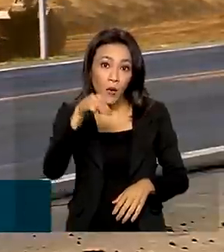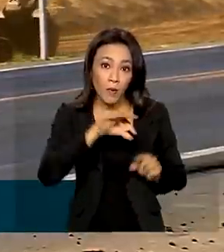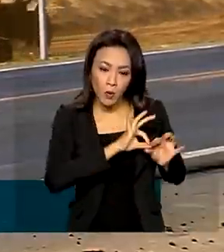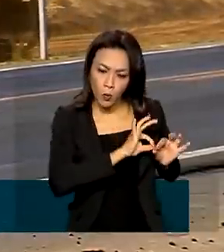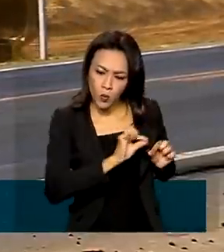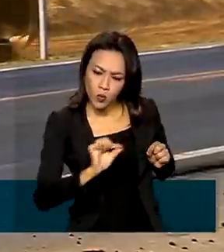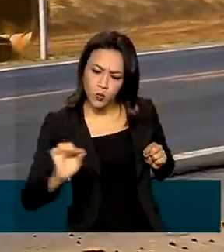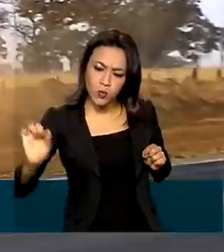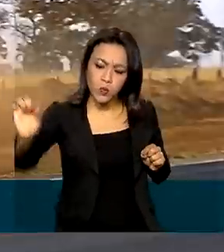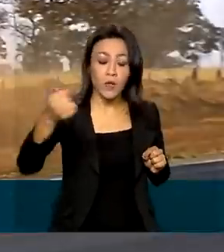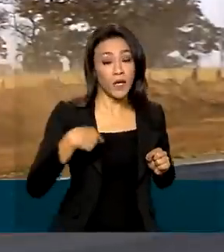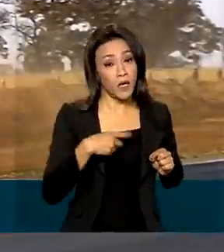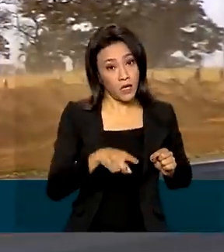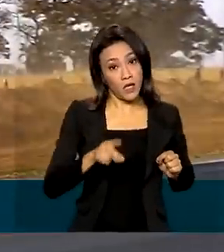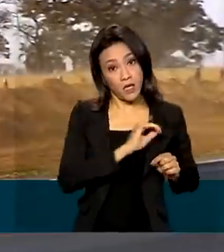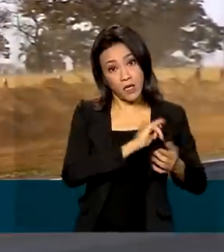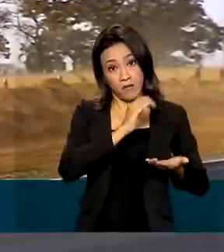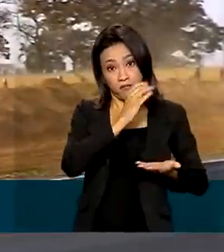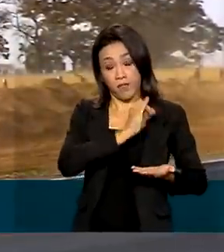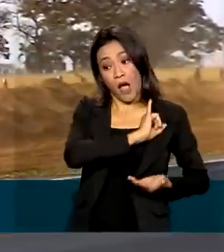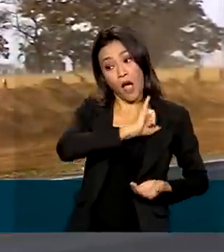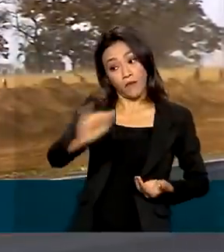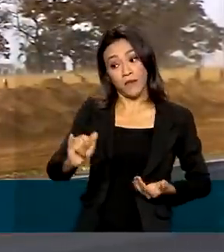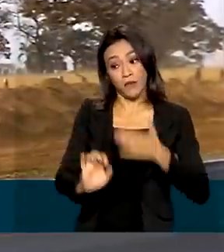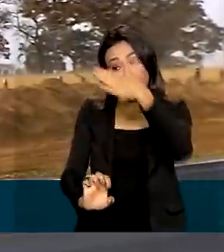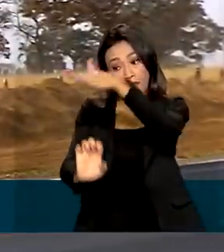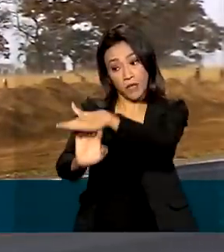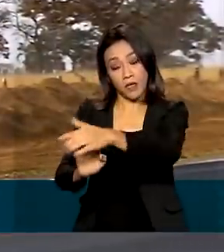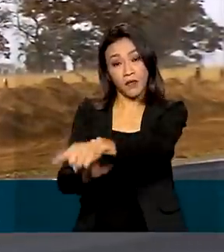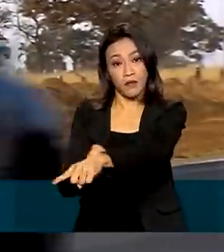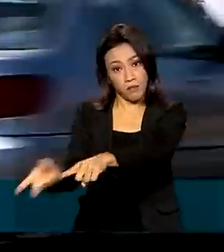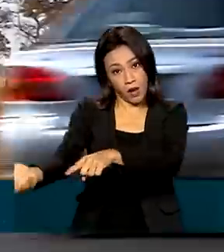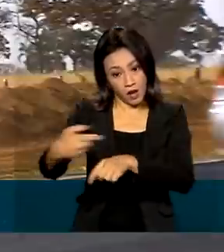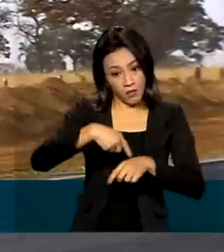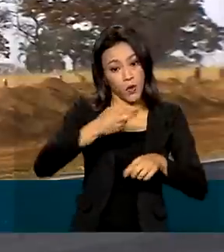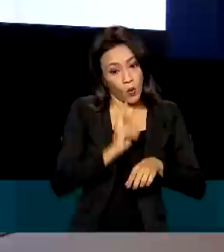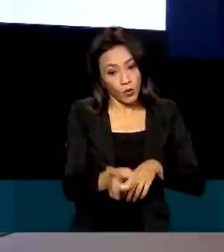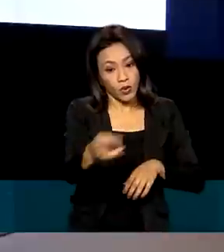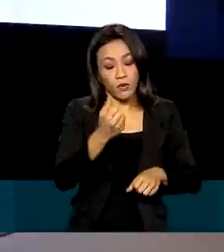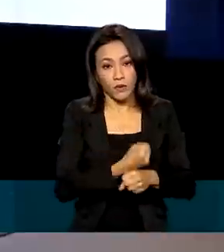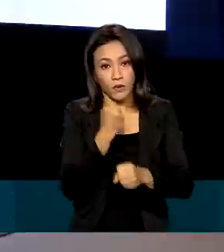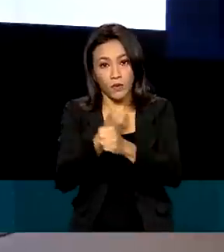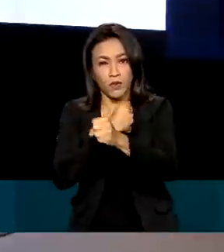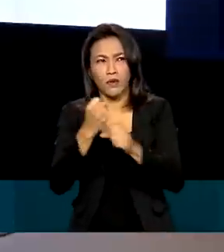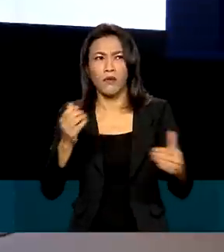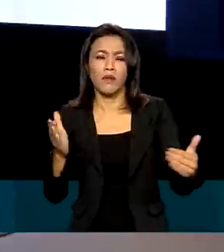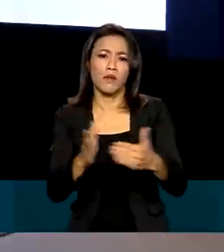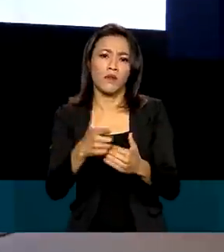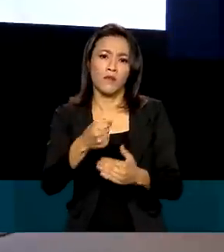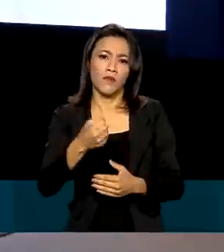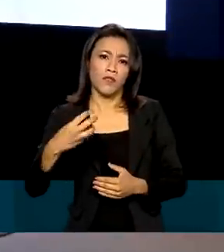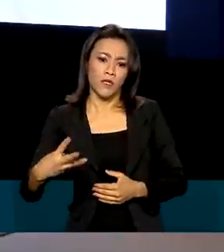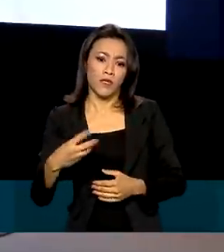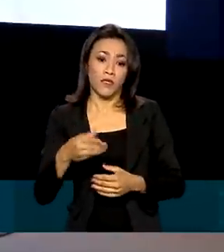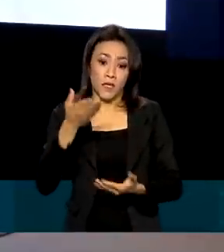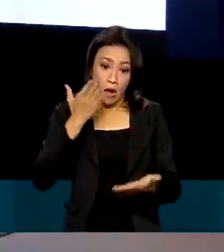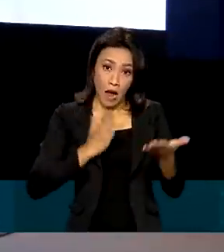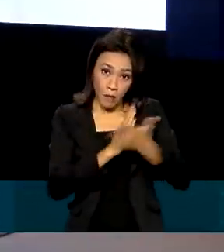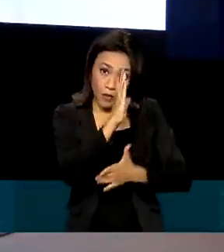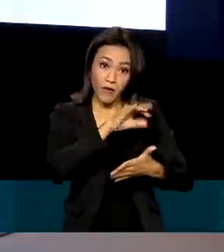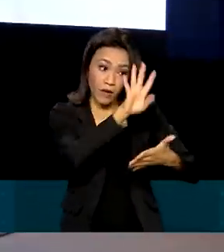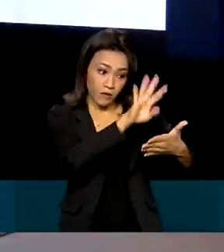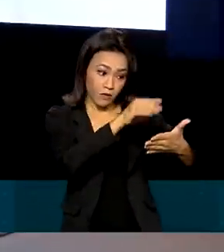ajustamento de conduta, deve receber investimentos acelerados a partir de 2023. Segundo o plano aprovado, R 1